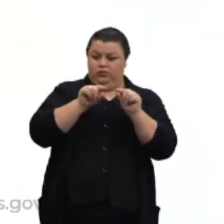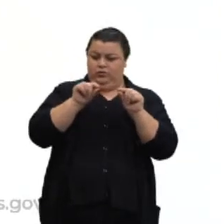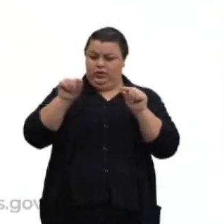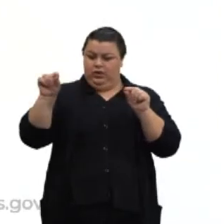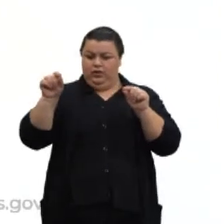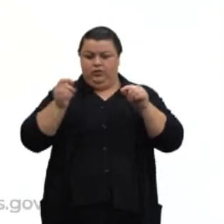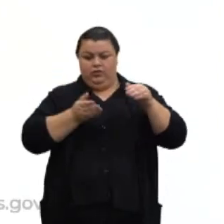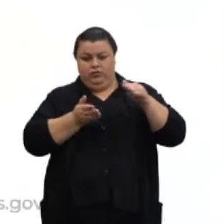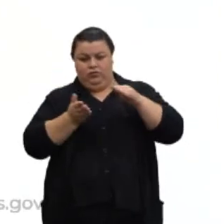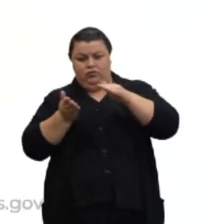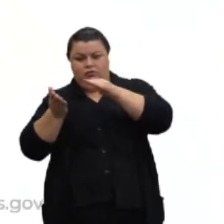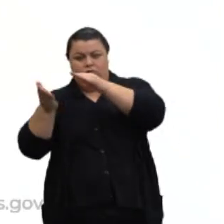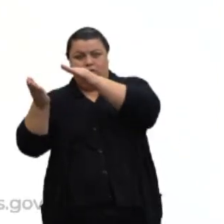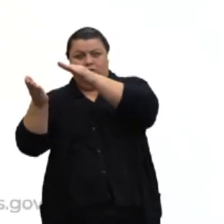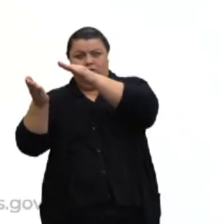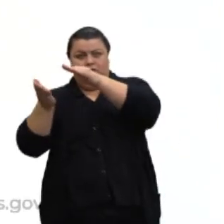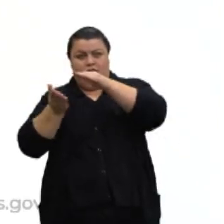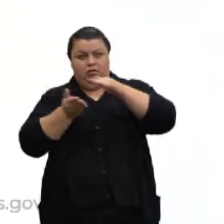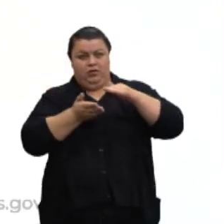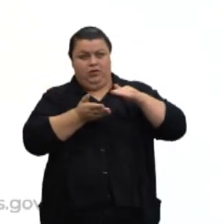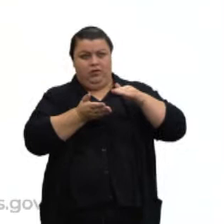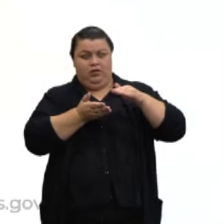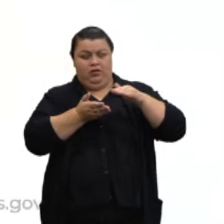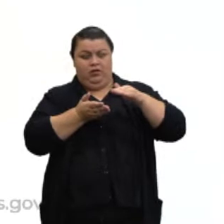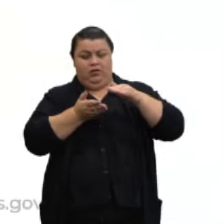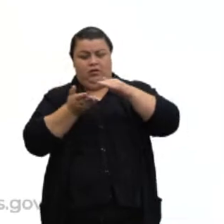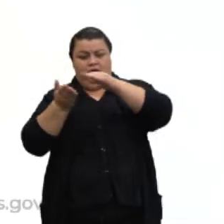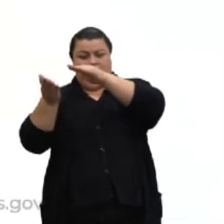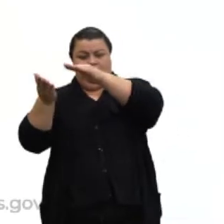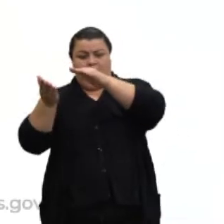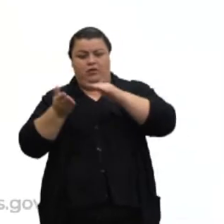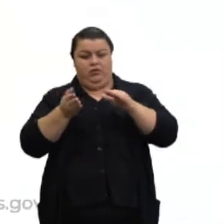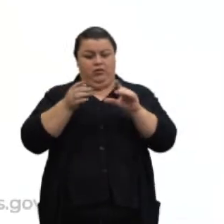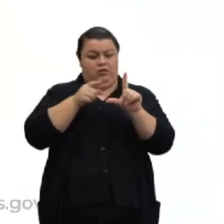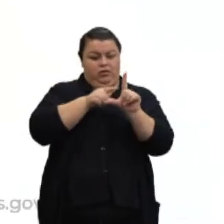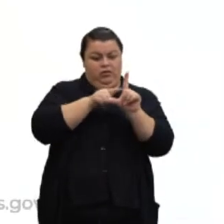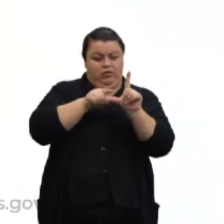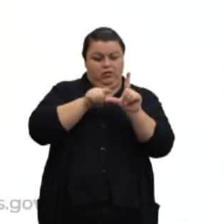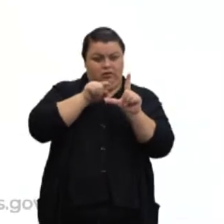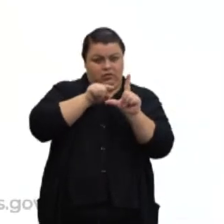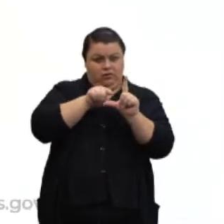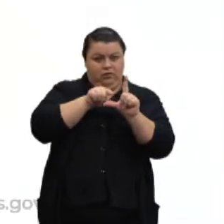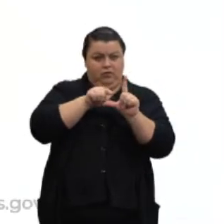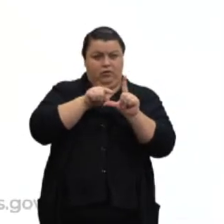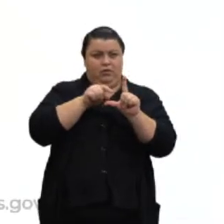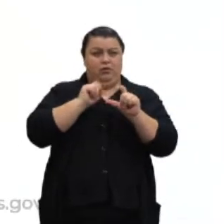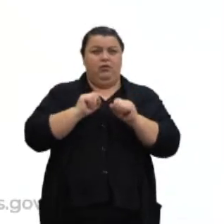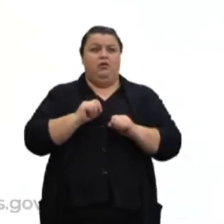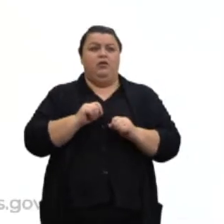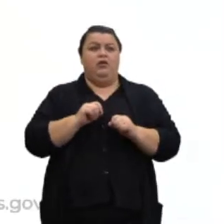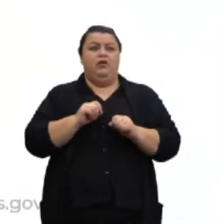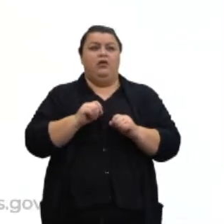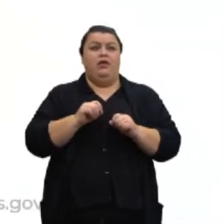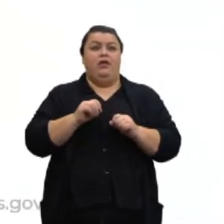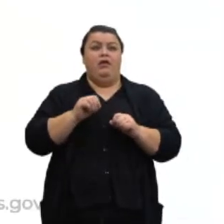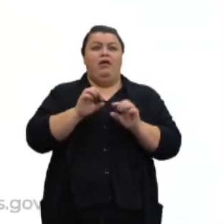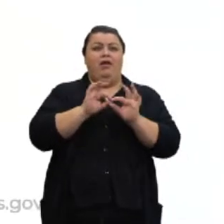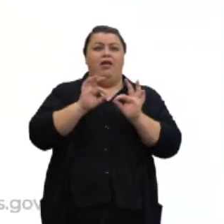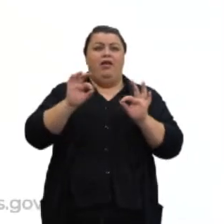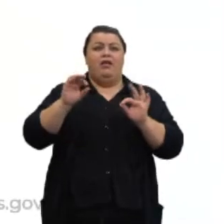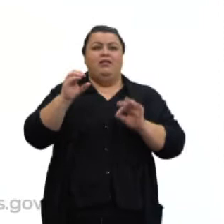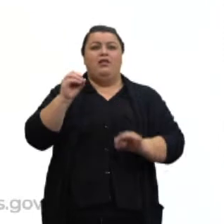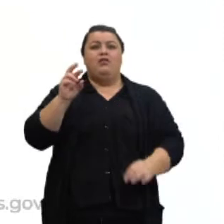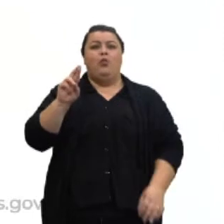retas concorrentes que determinam ângulos retos. Retas ortogonais. O que são